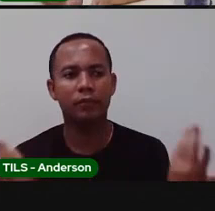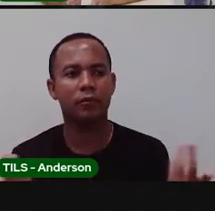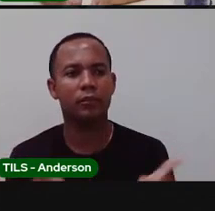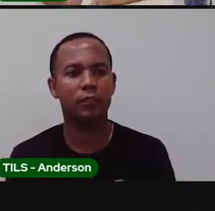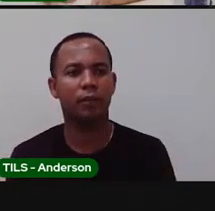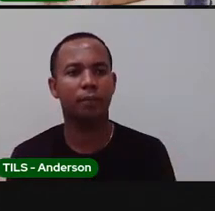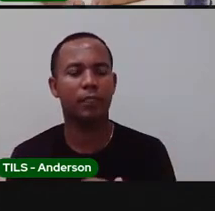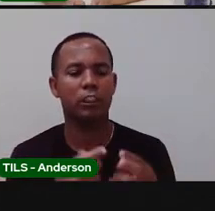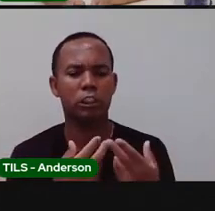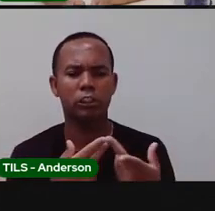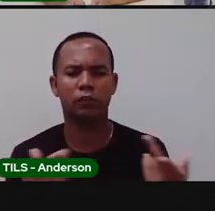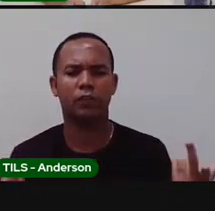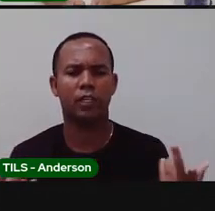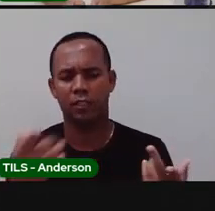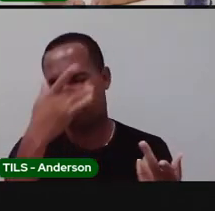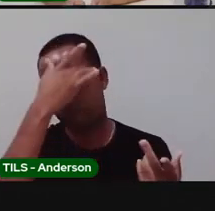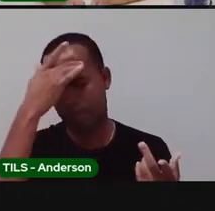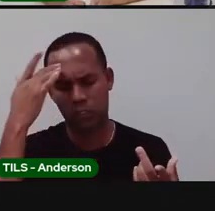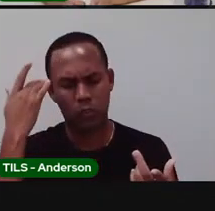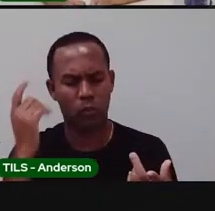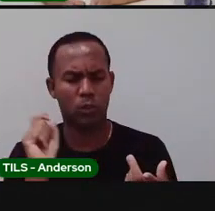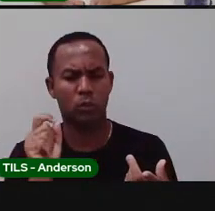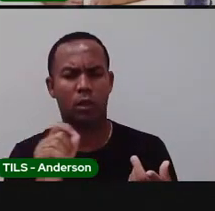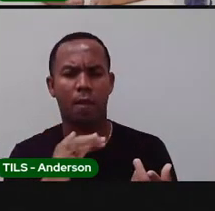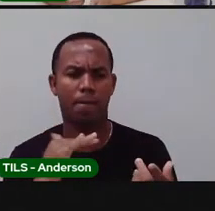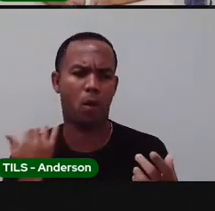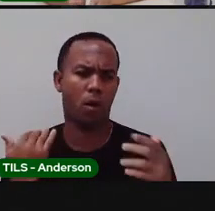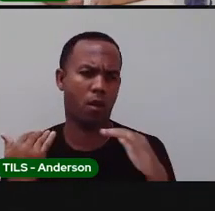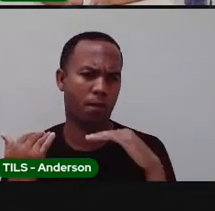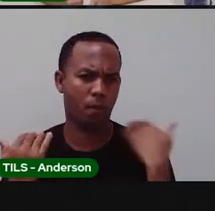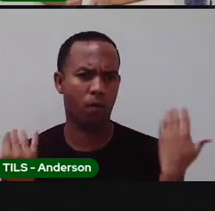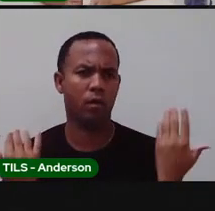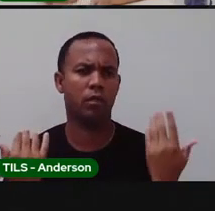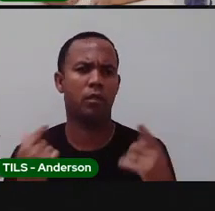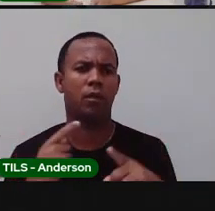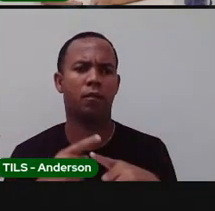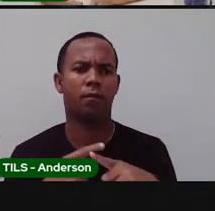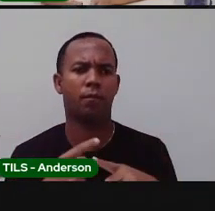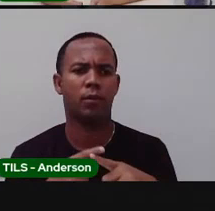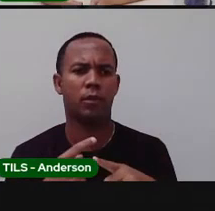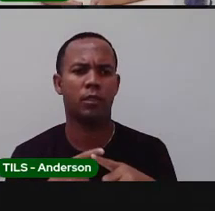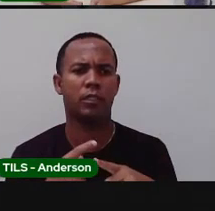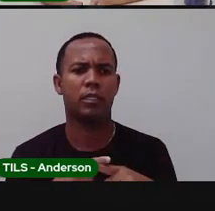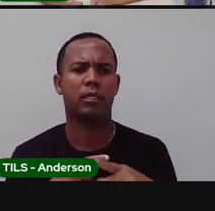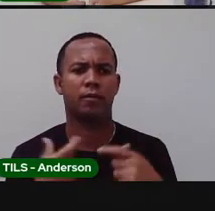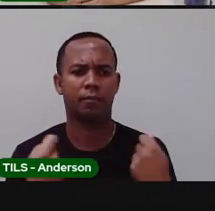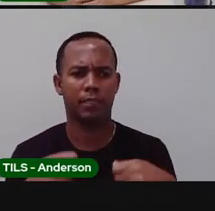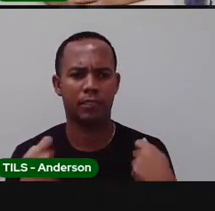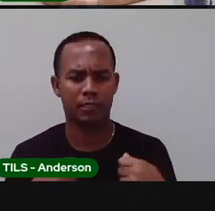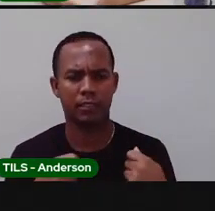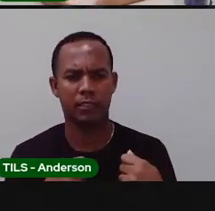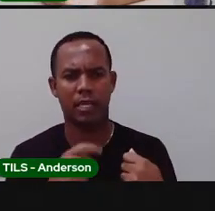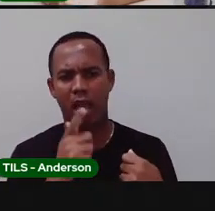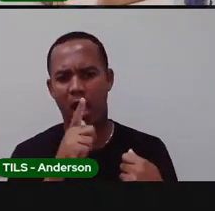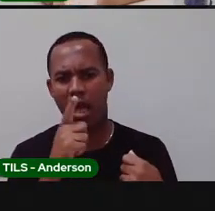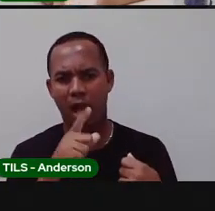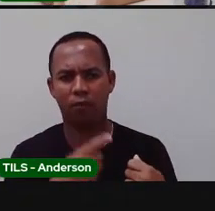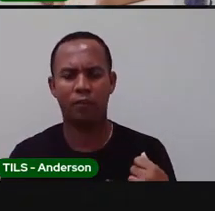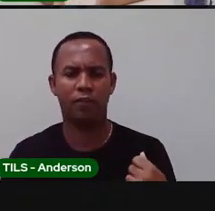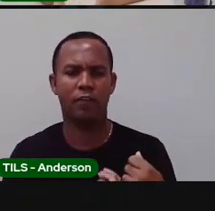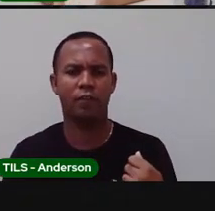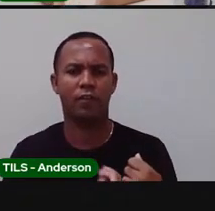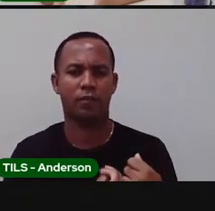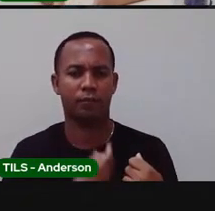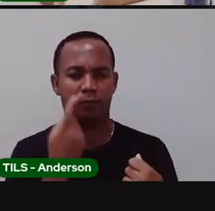E milhões de pessoas no mundo morreriam de sede. Porque o ser humano, ele precisa de água para sobreviver. E aí, a Pró trouxe